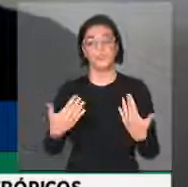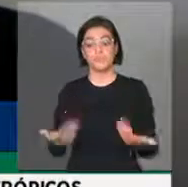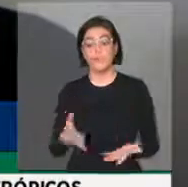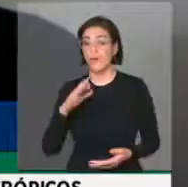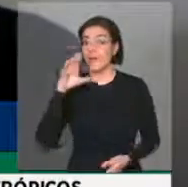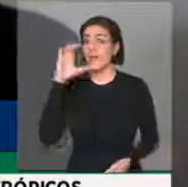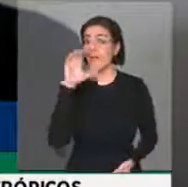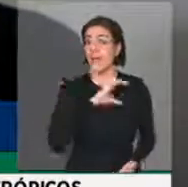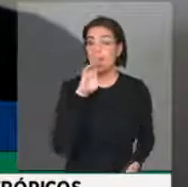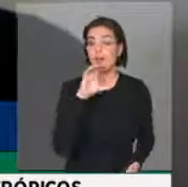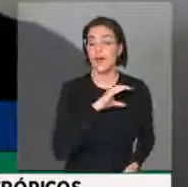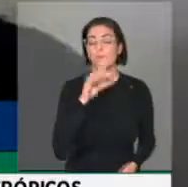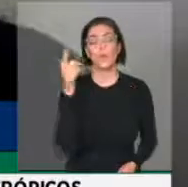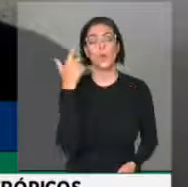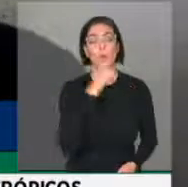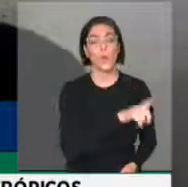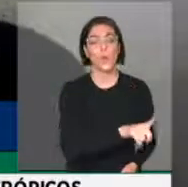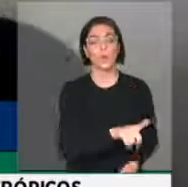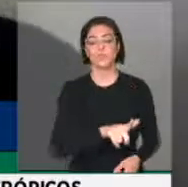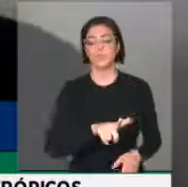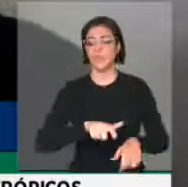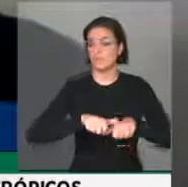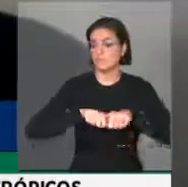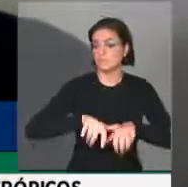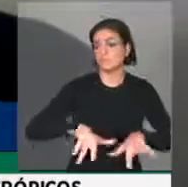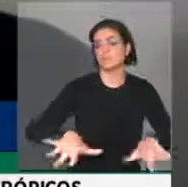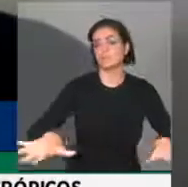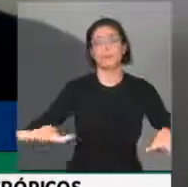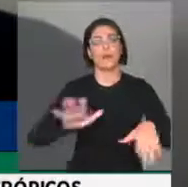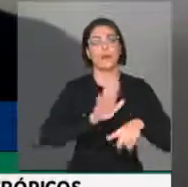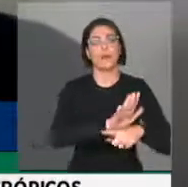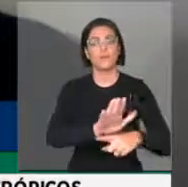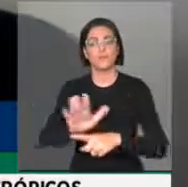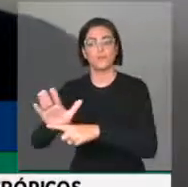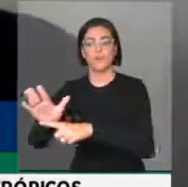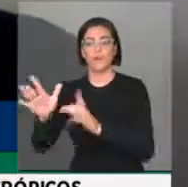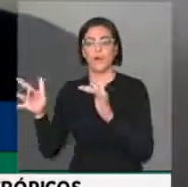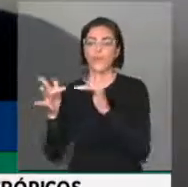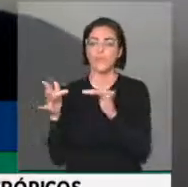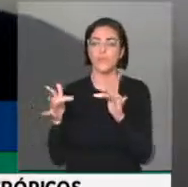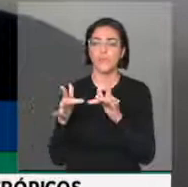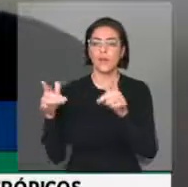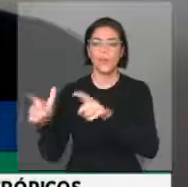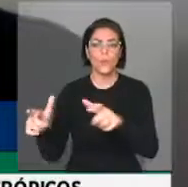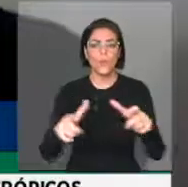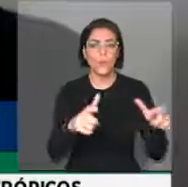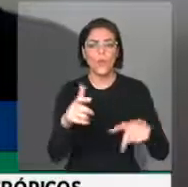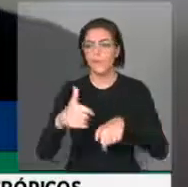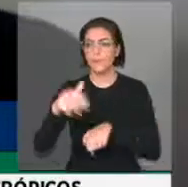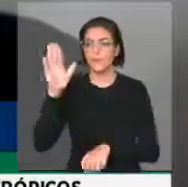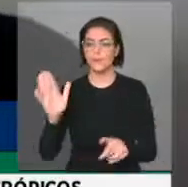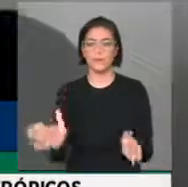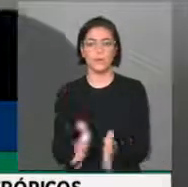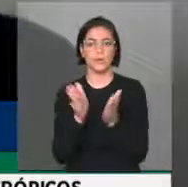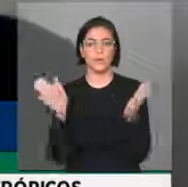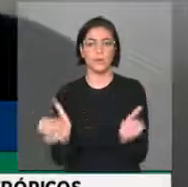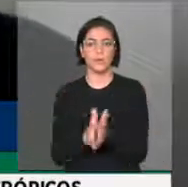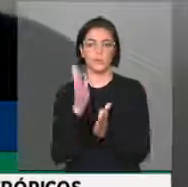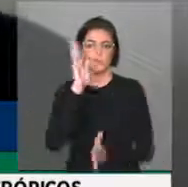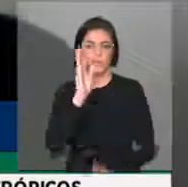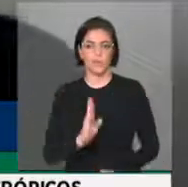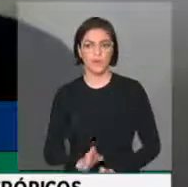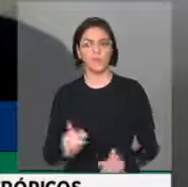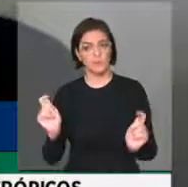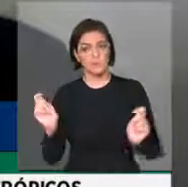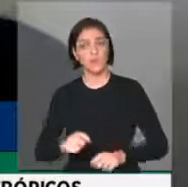rápida, de maneira ágil, nos bolsões pobres do país. Basta observar isto nos